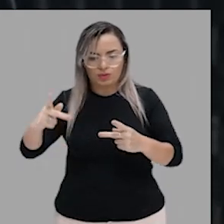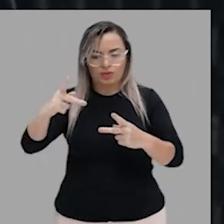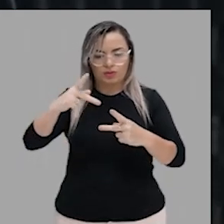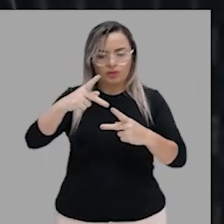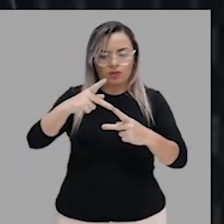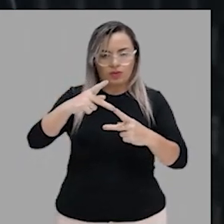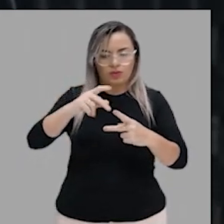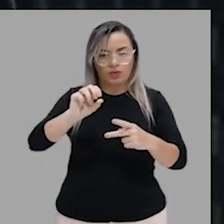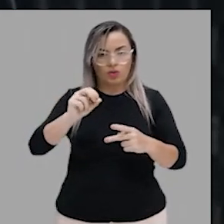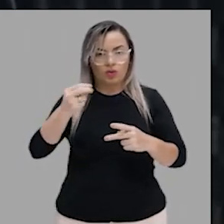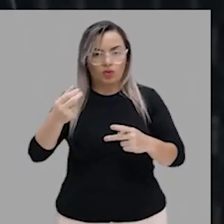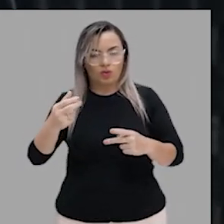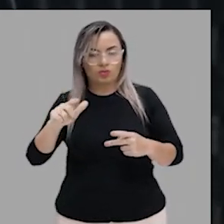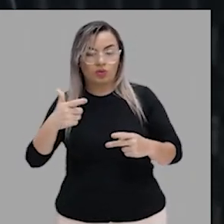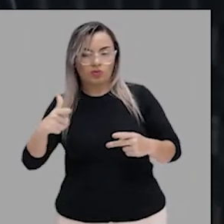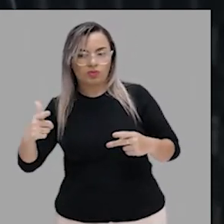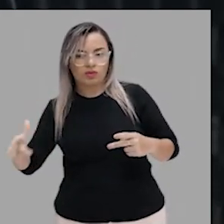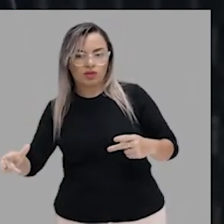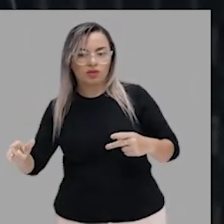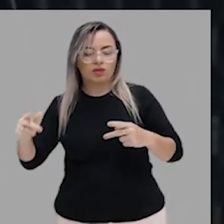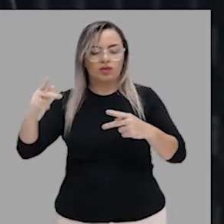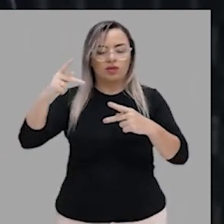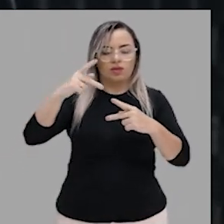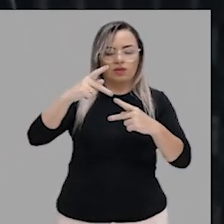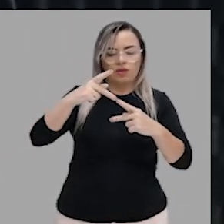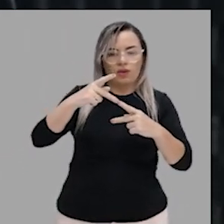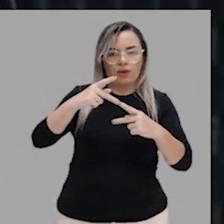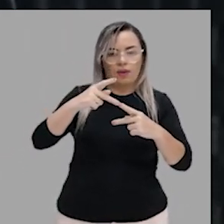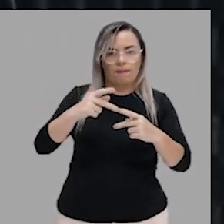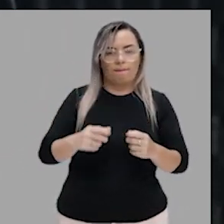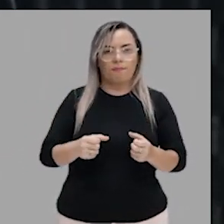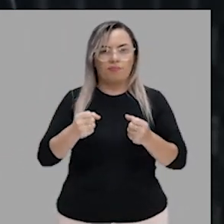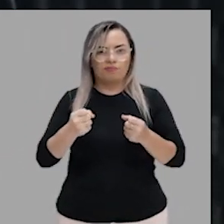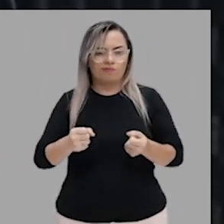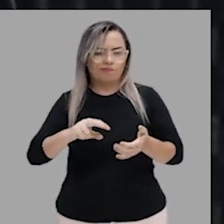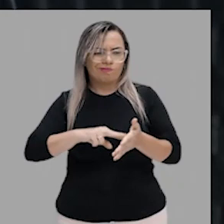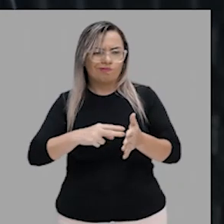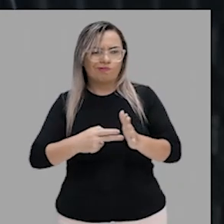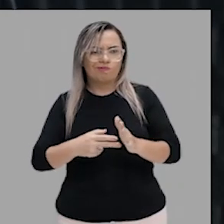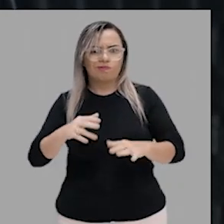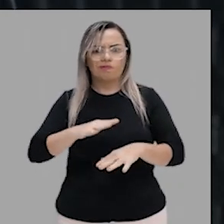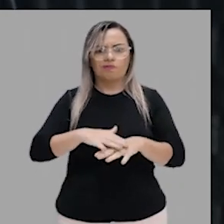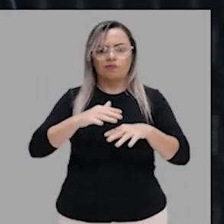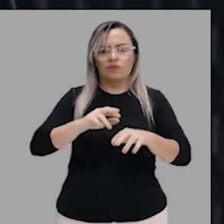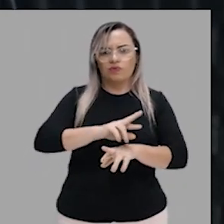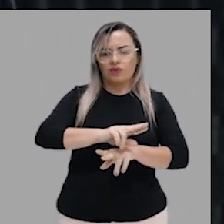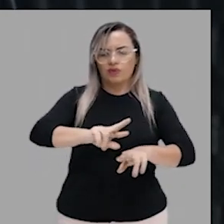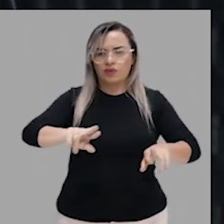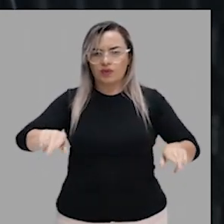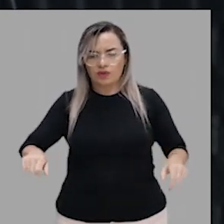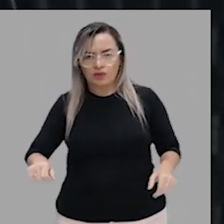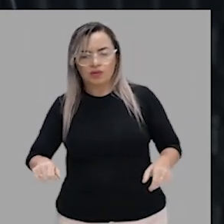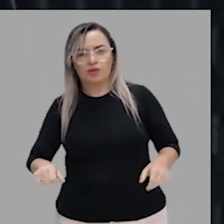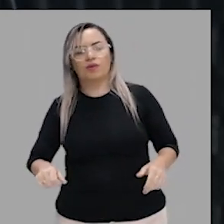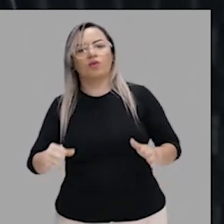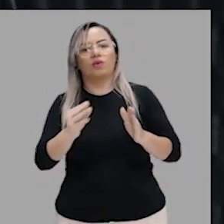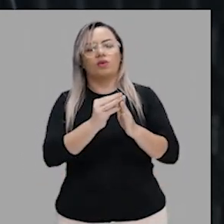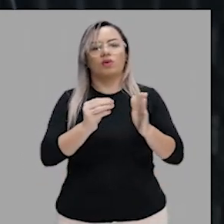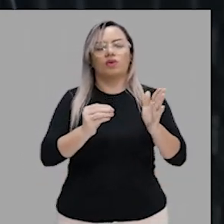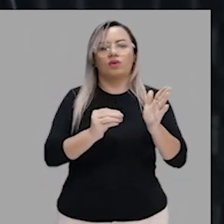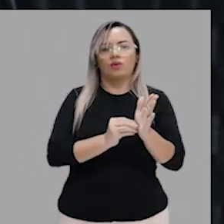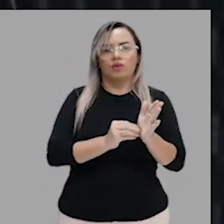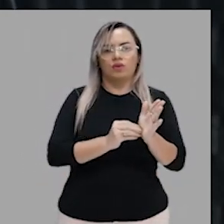que têm mais de um sentido podem trazer dúvidas na hora da construção do seu texto. É um assunto que